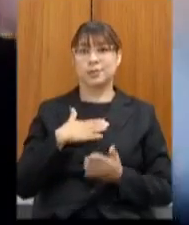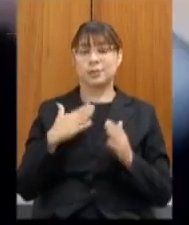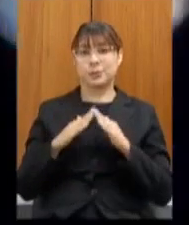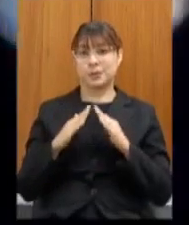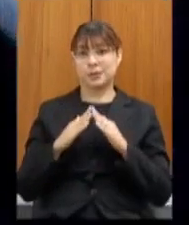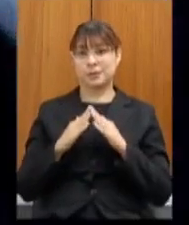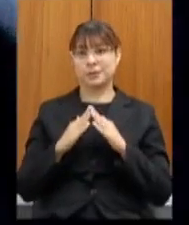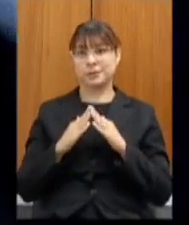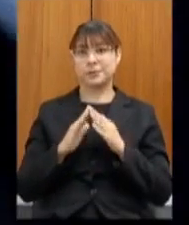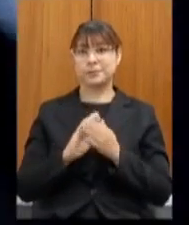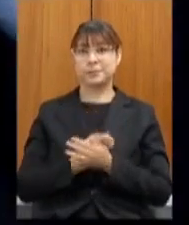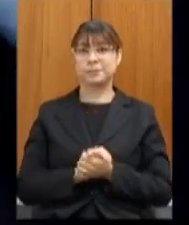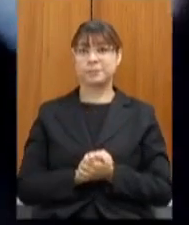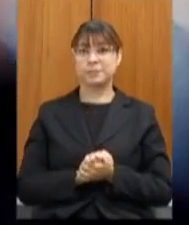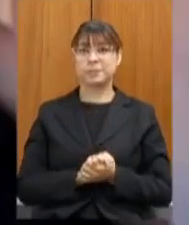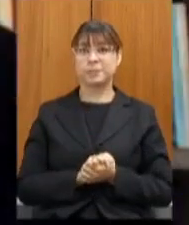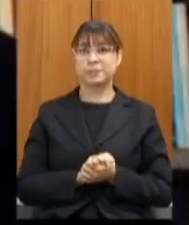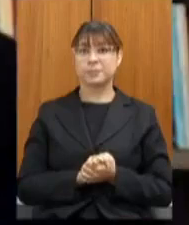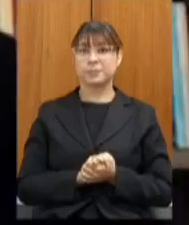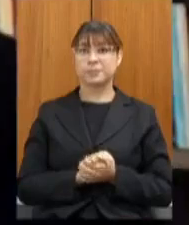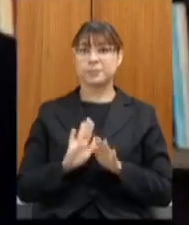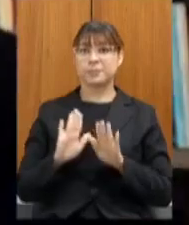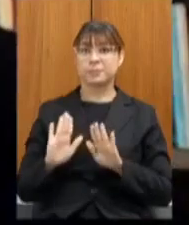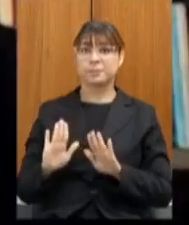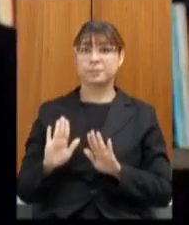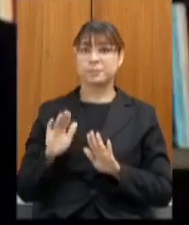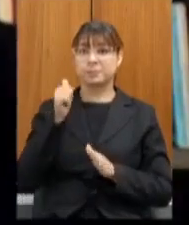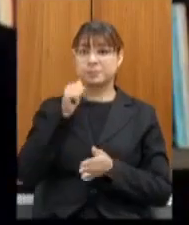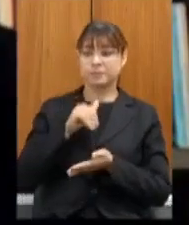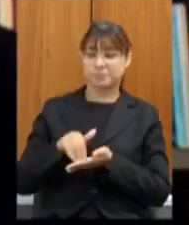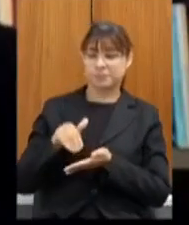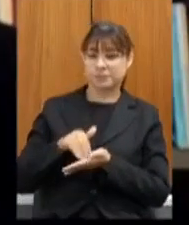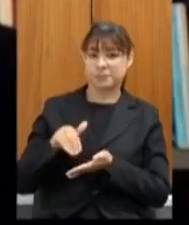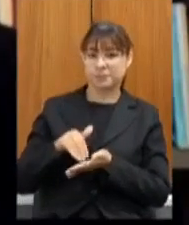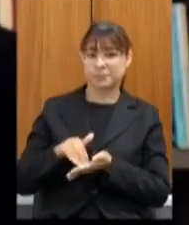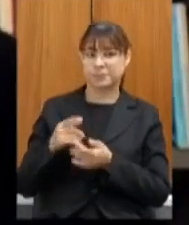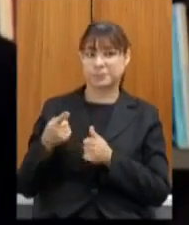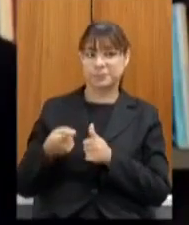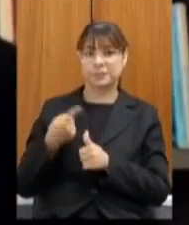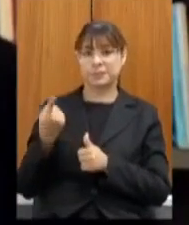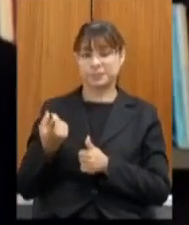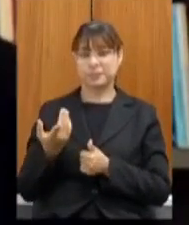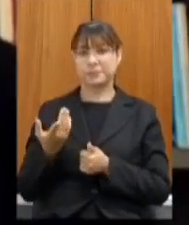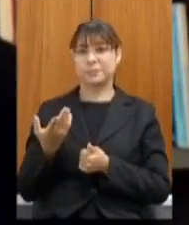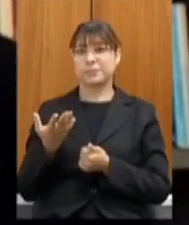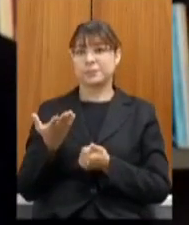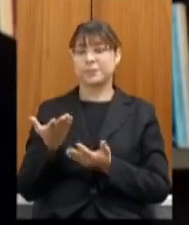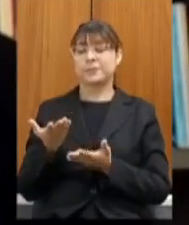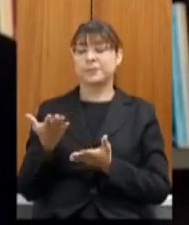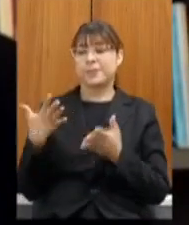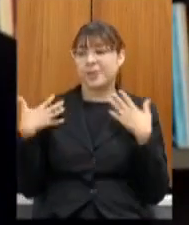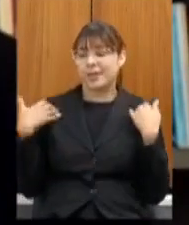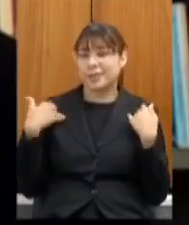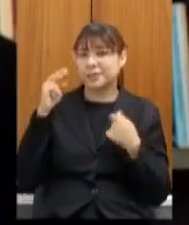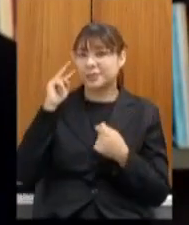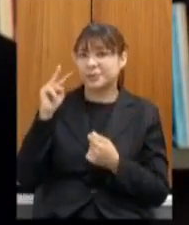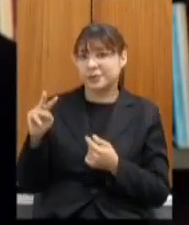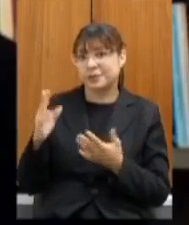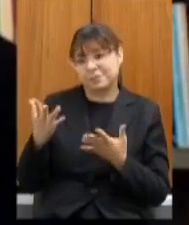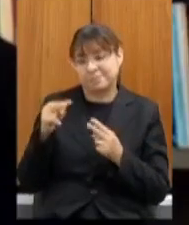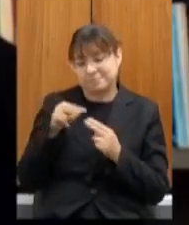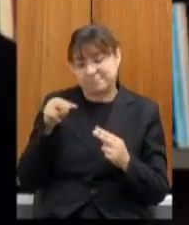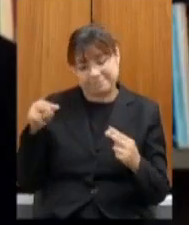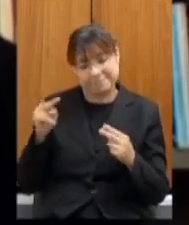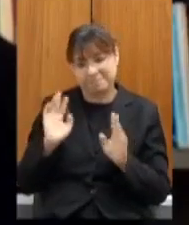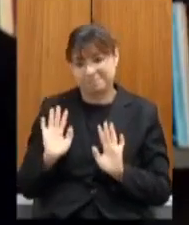casa mas secretária primeiramente uma alegria revê-la e mesmo aqui a